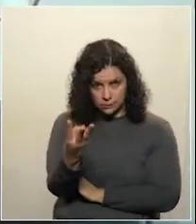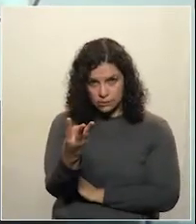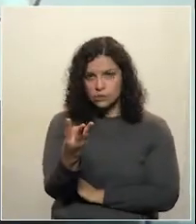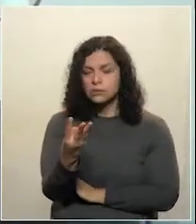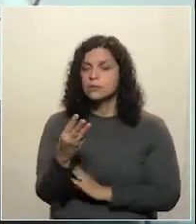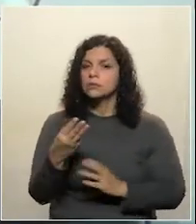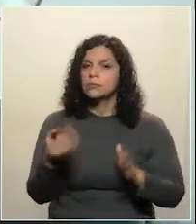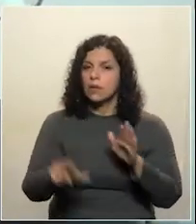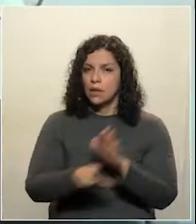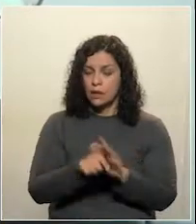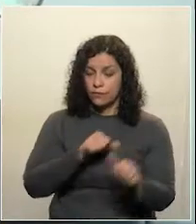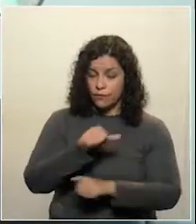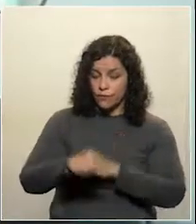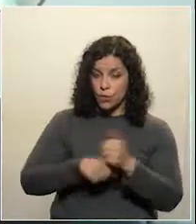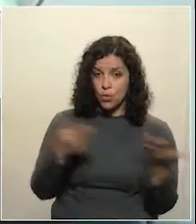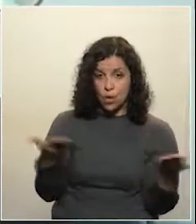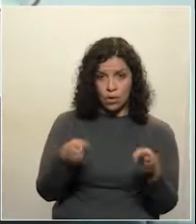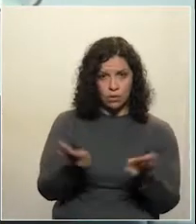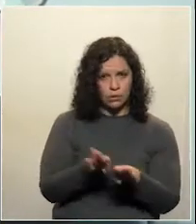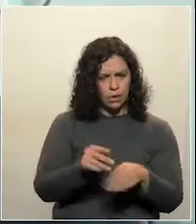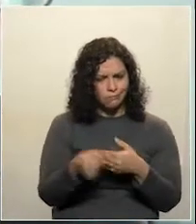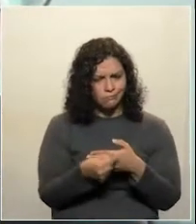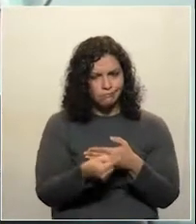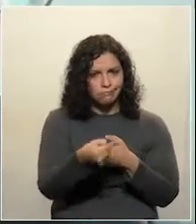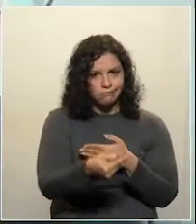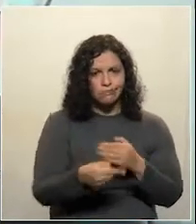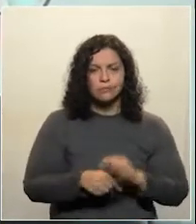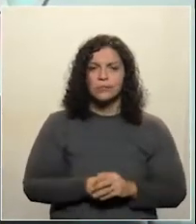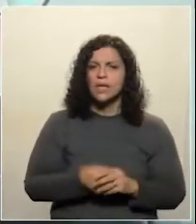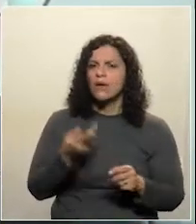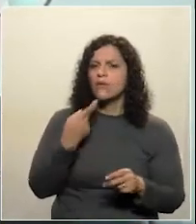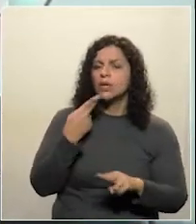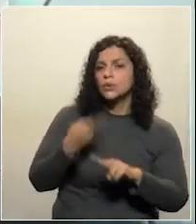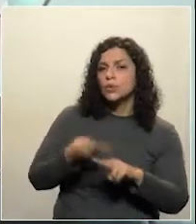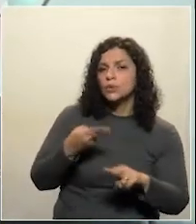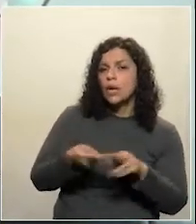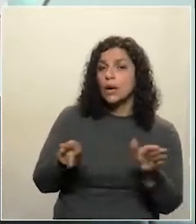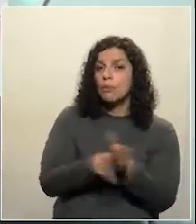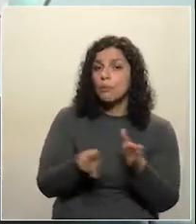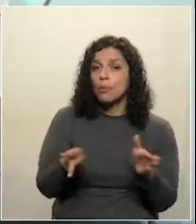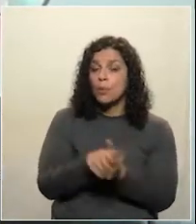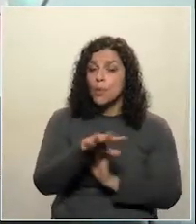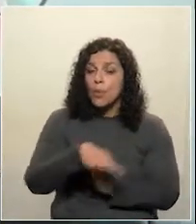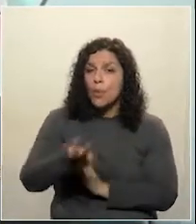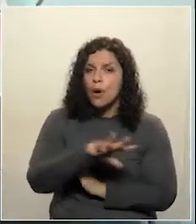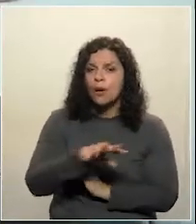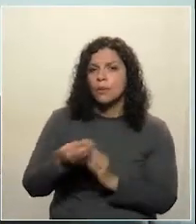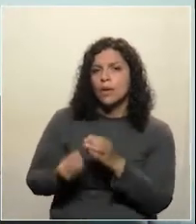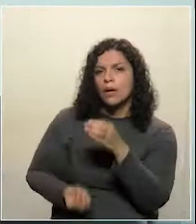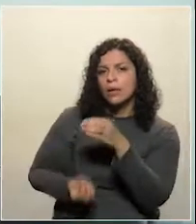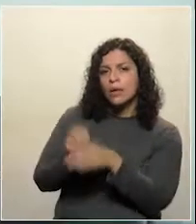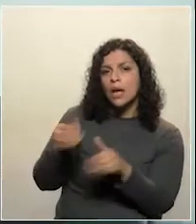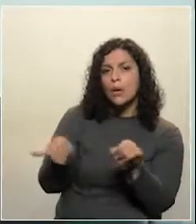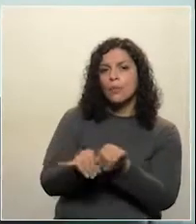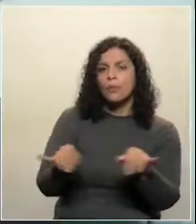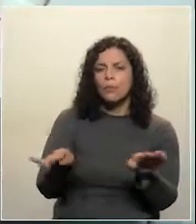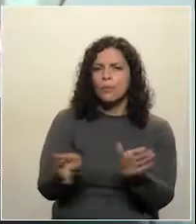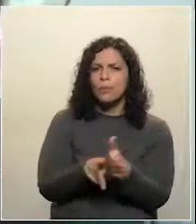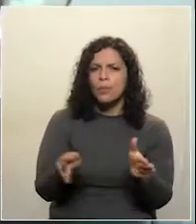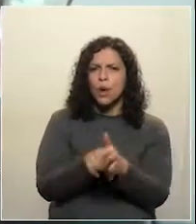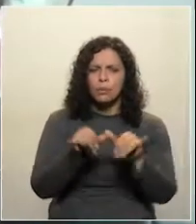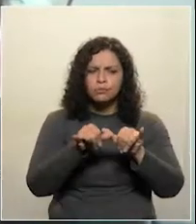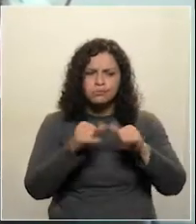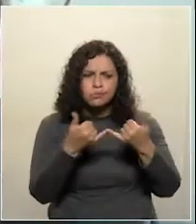alterações sociedâneas, falam em utilização das redes para a instalação de fibras óticas,